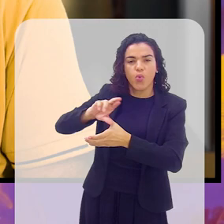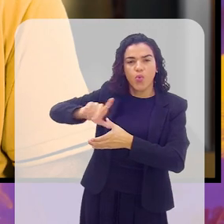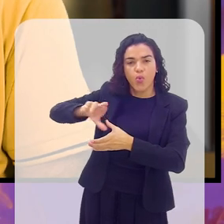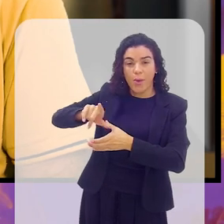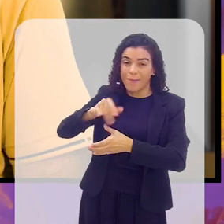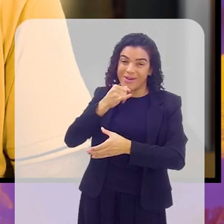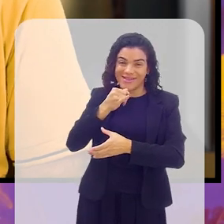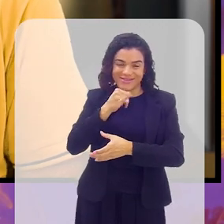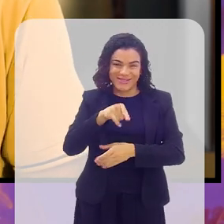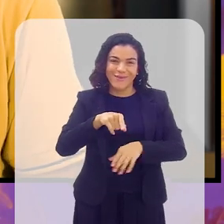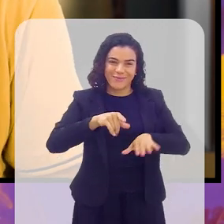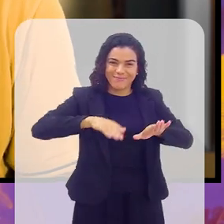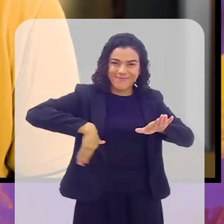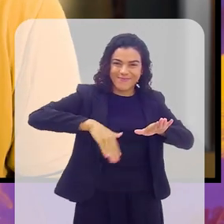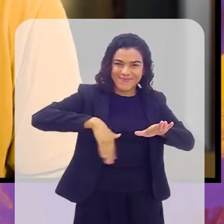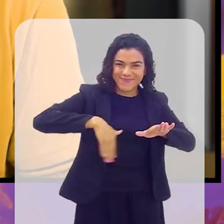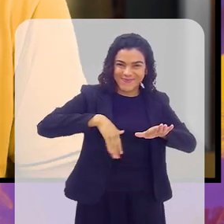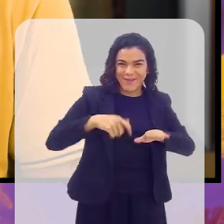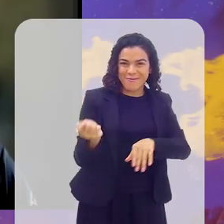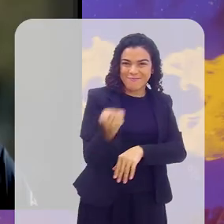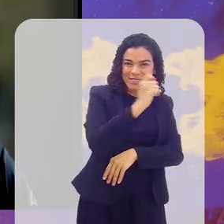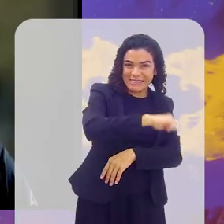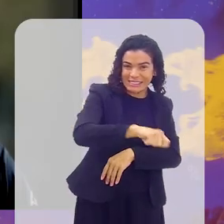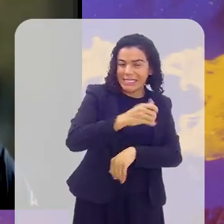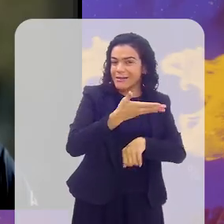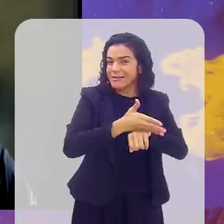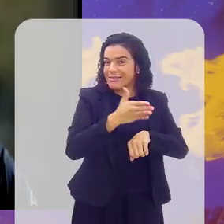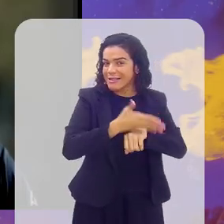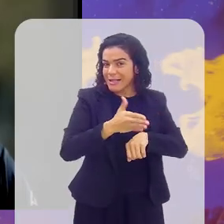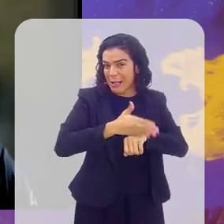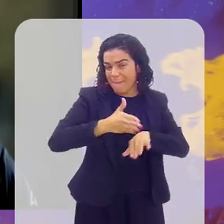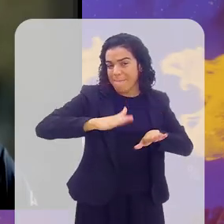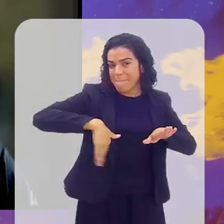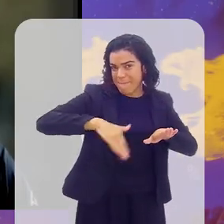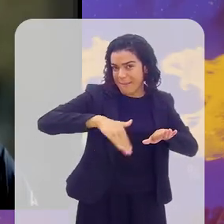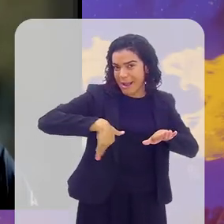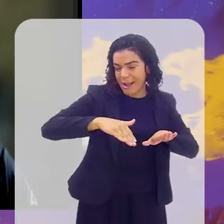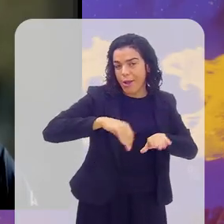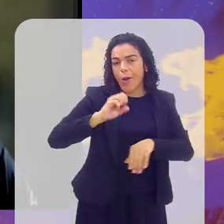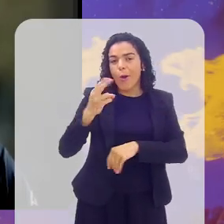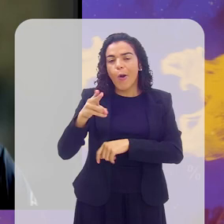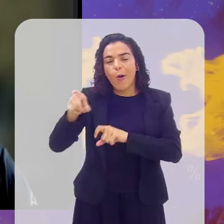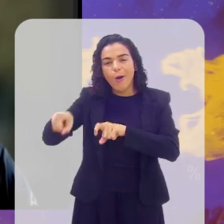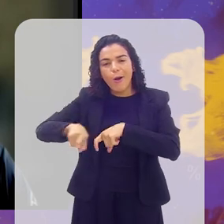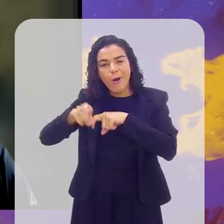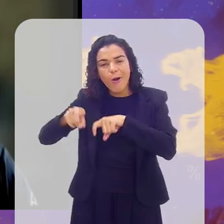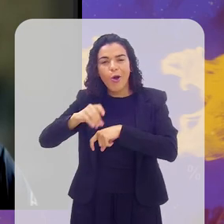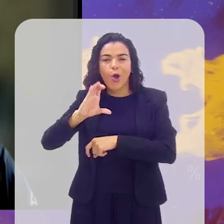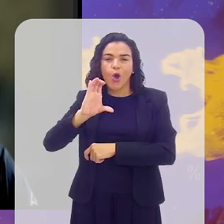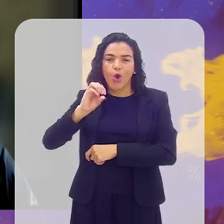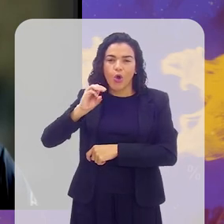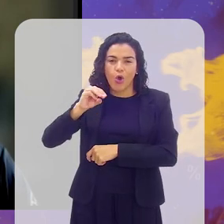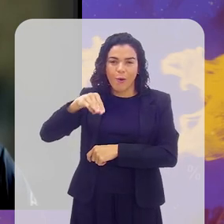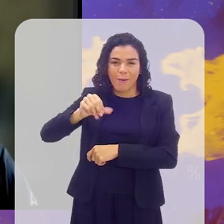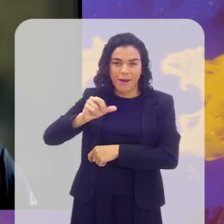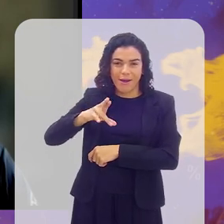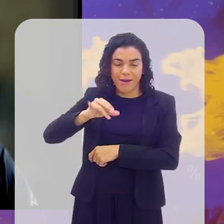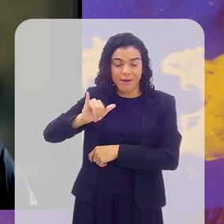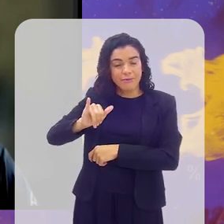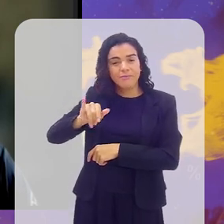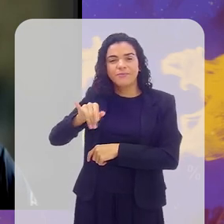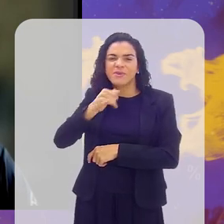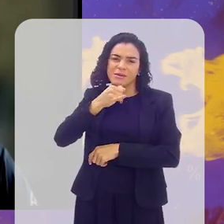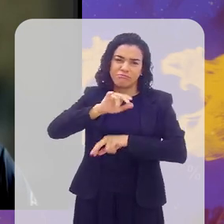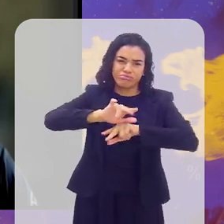como o beat tênis, por exemplo, praticado na praia, praticado lá no Clube Comari, em outros clubes, são espaços abertos.